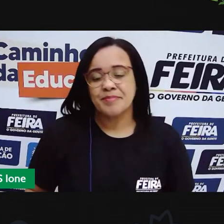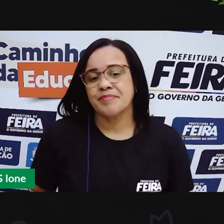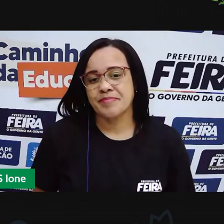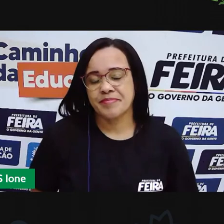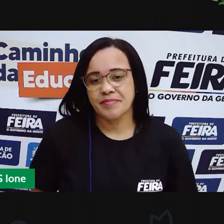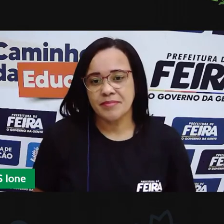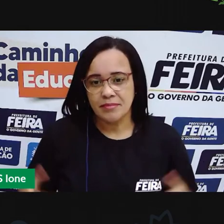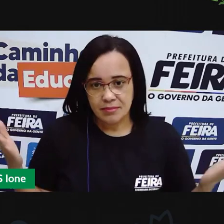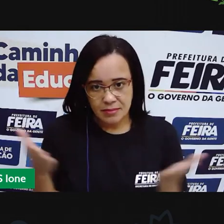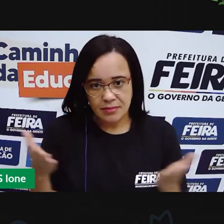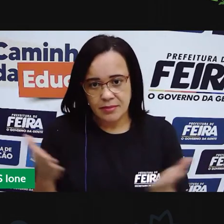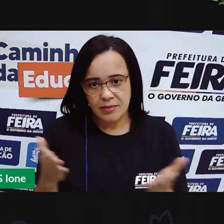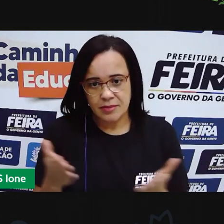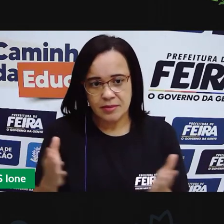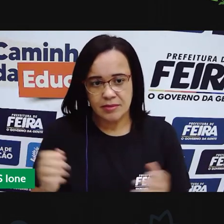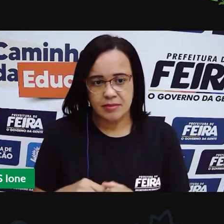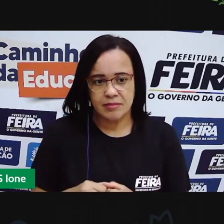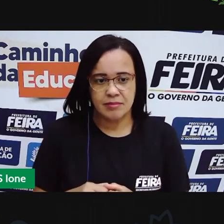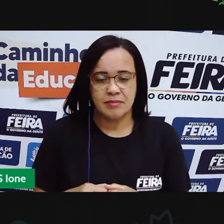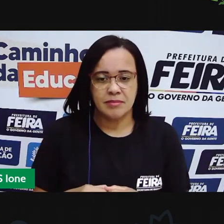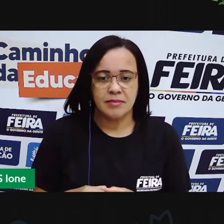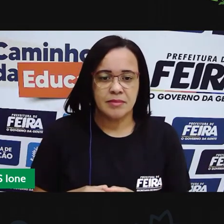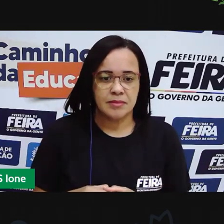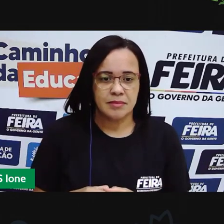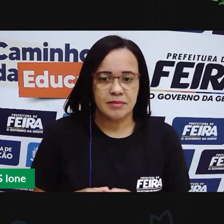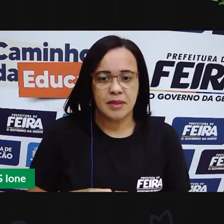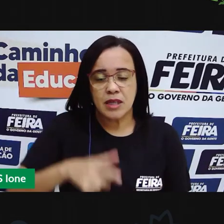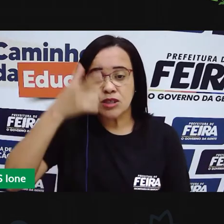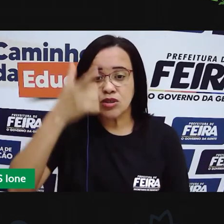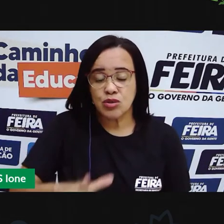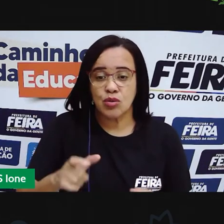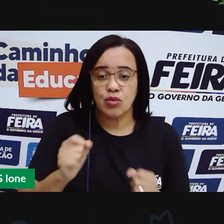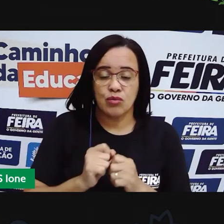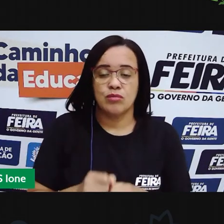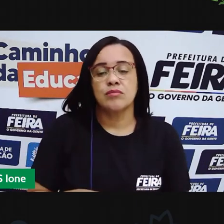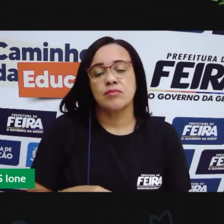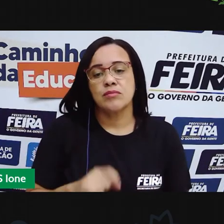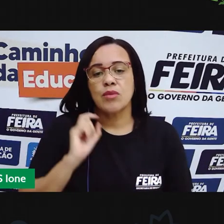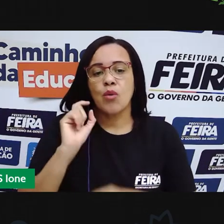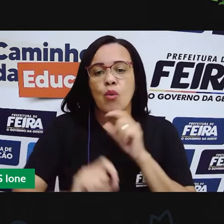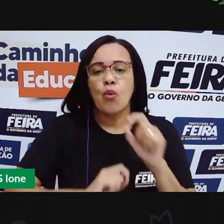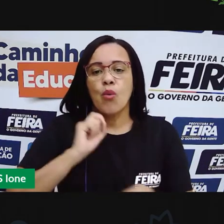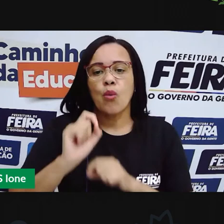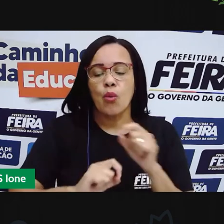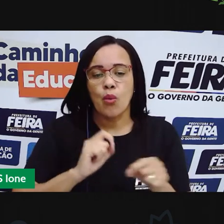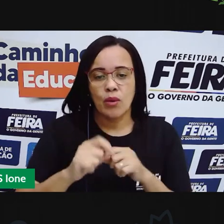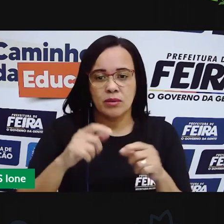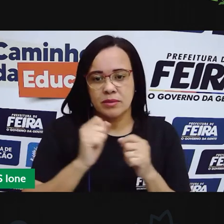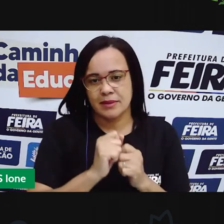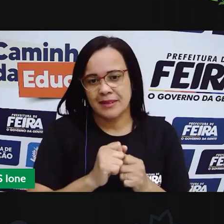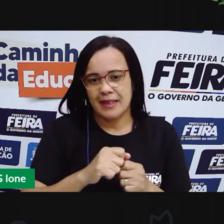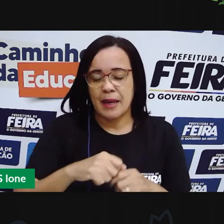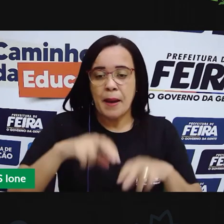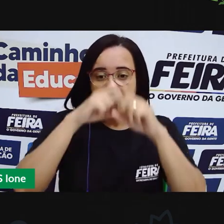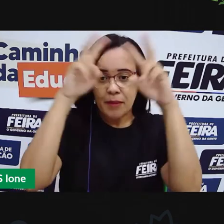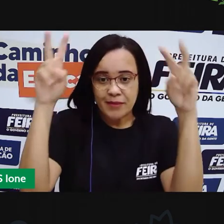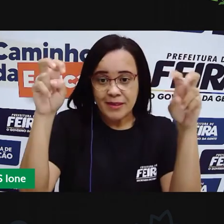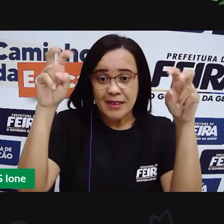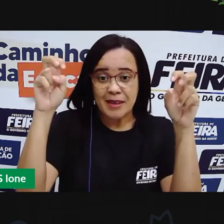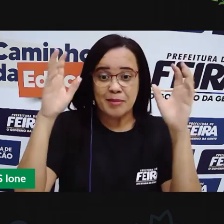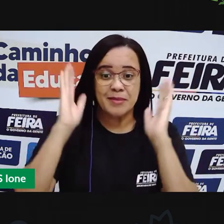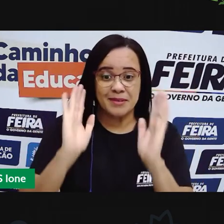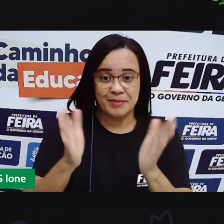Agora, crianças, vamos aqui retomar os pontos que a gente abordou durante o salvo de hoje.